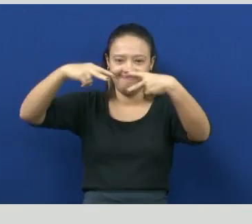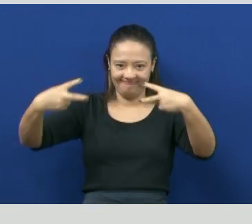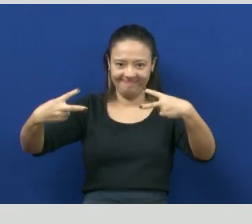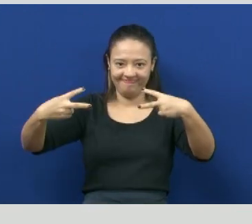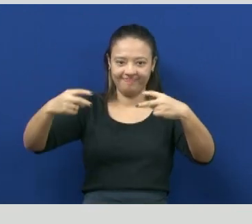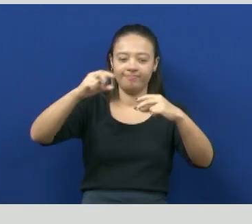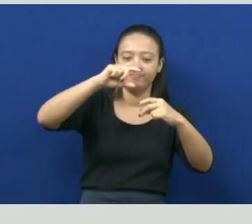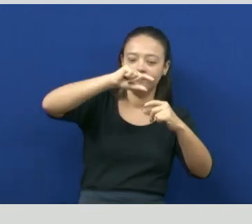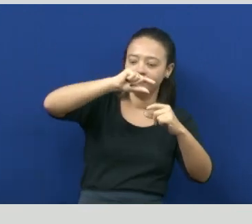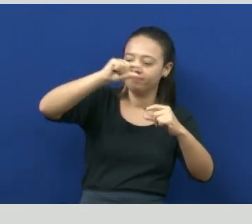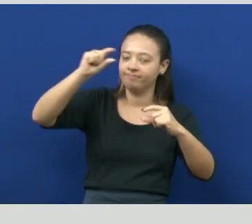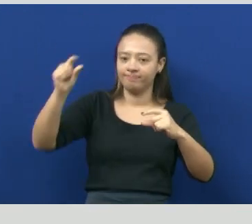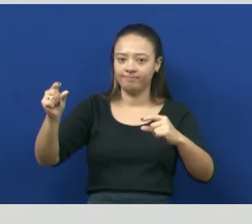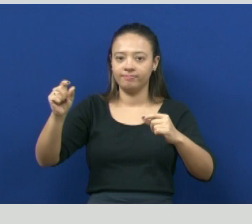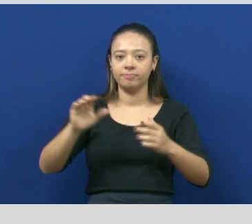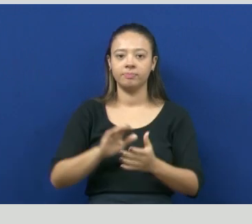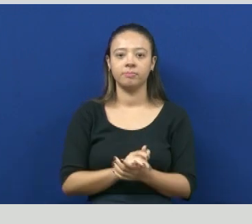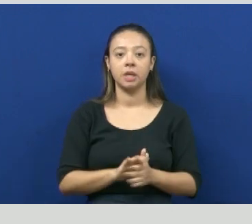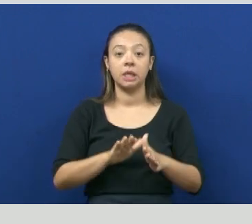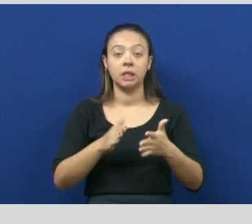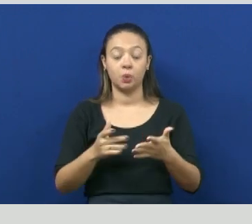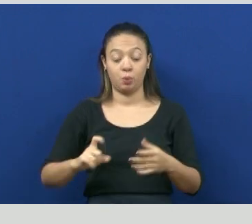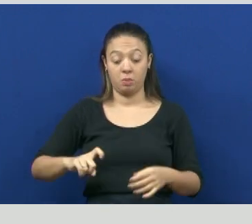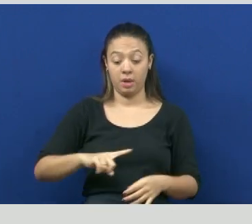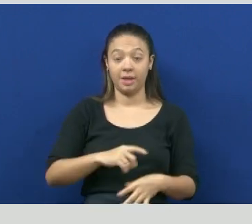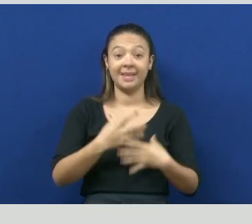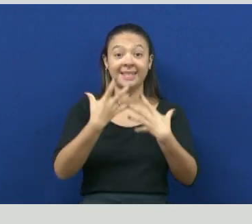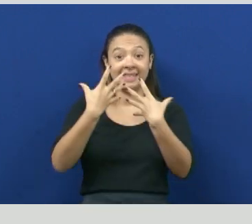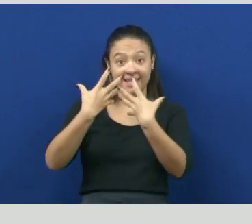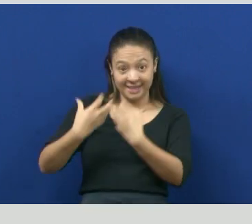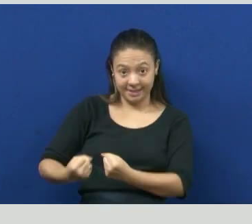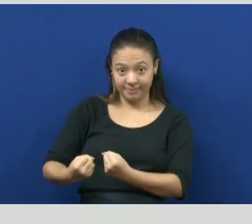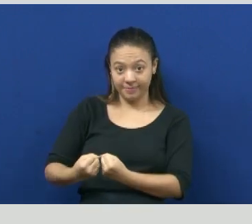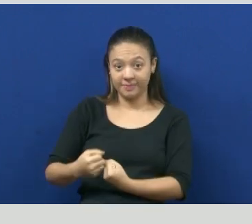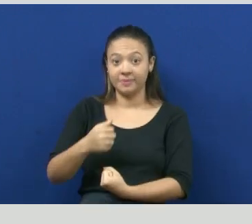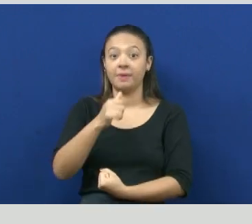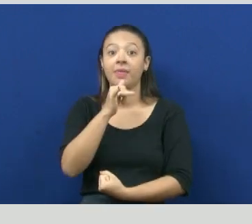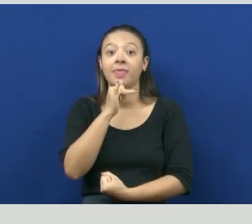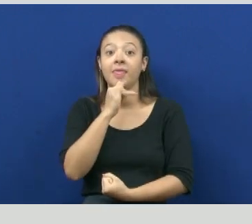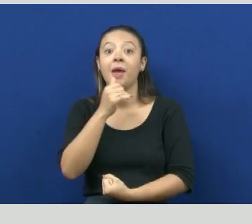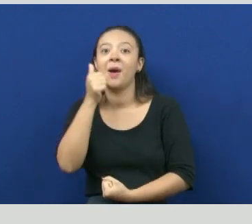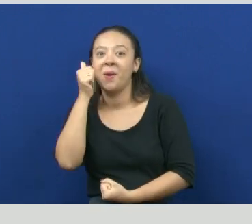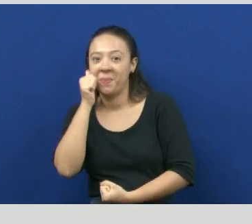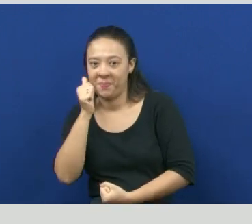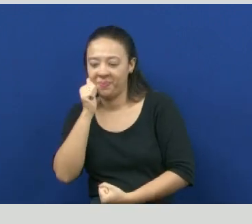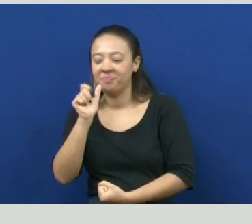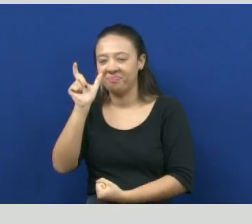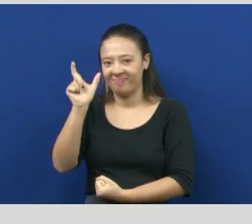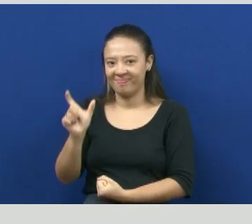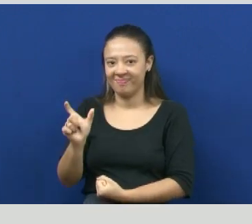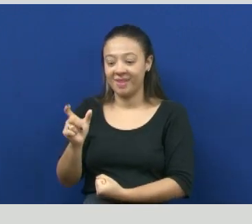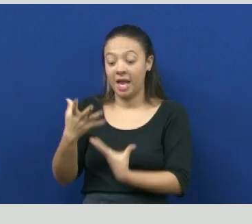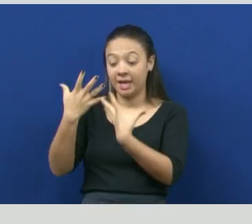E a bactéria receptora a que recebeu o fragmento de DNA